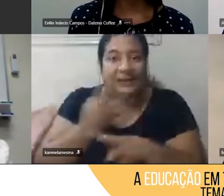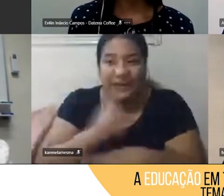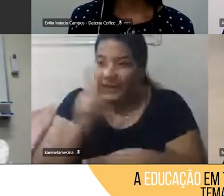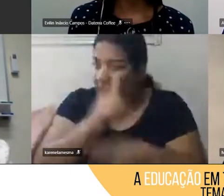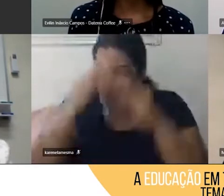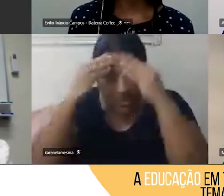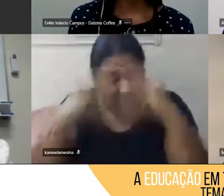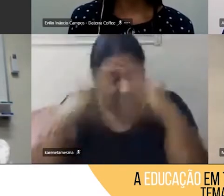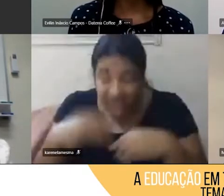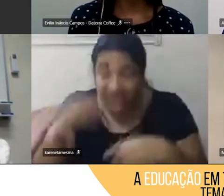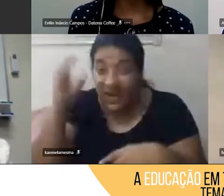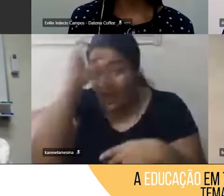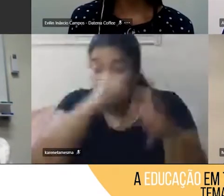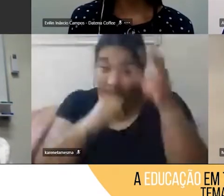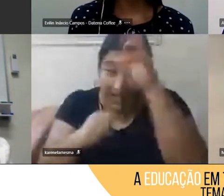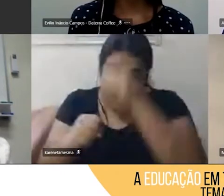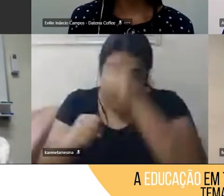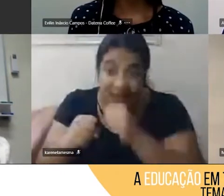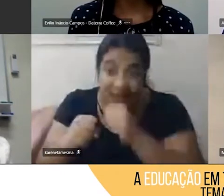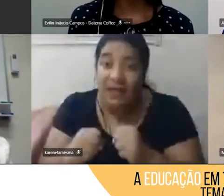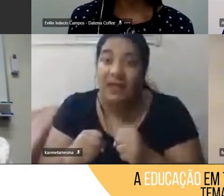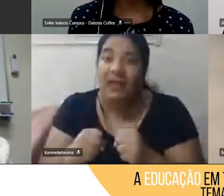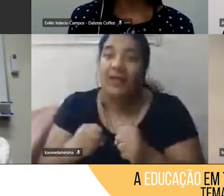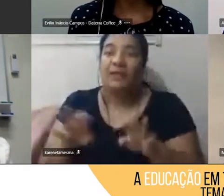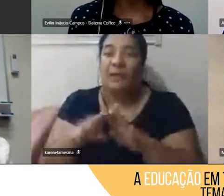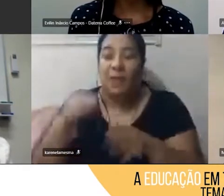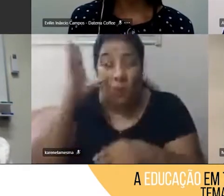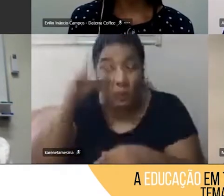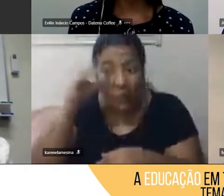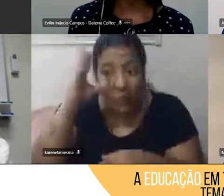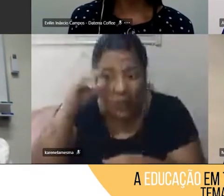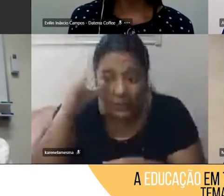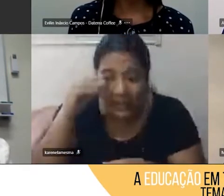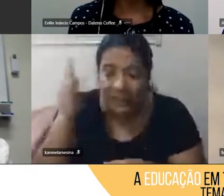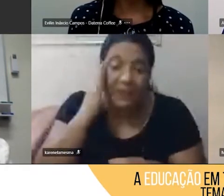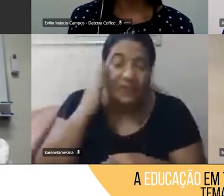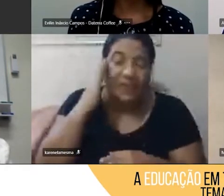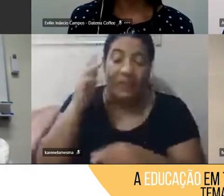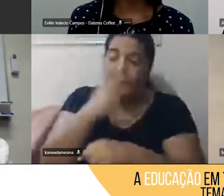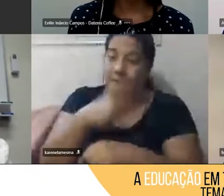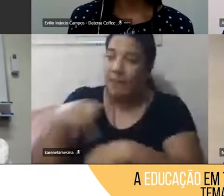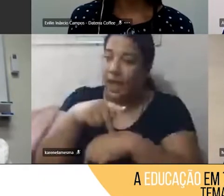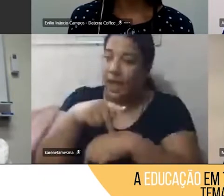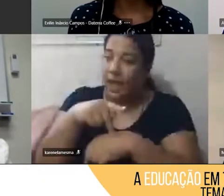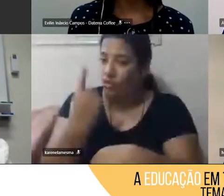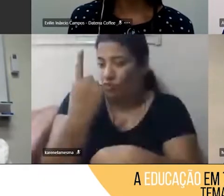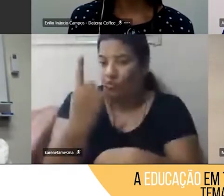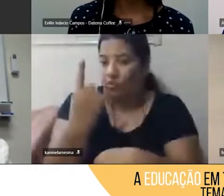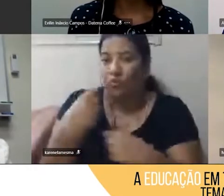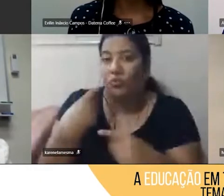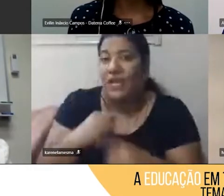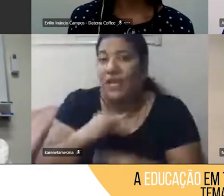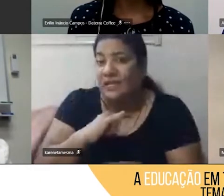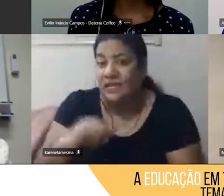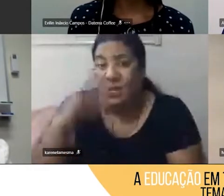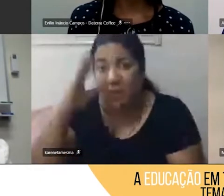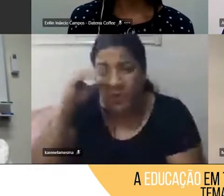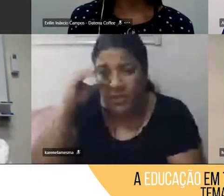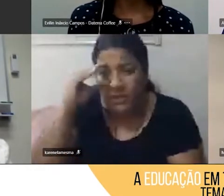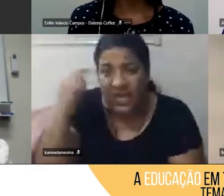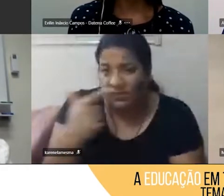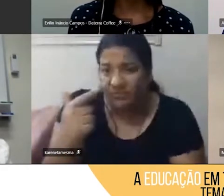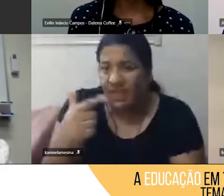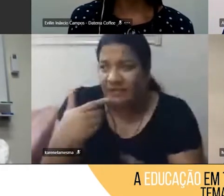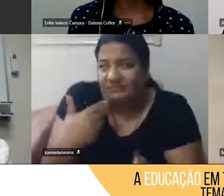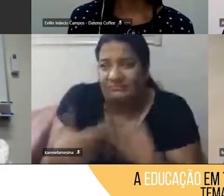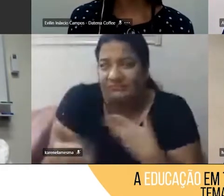aprender, como a gente despertou a nossa curiosidade para saber sobre um país. Porque se a gente não tem curiosidade, a gente não vai atrás dessa visão que a gente pode